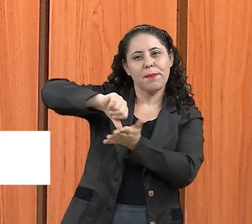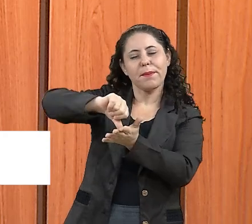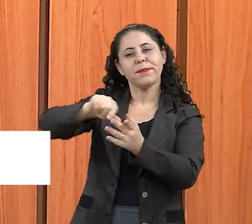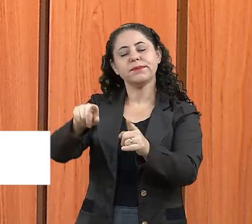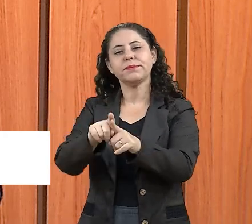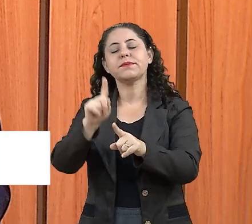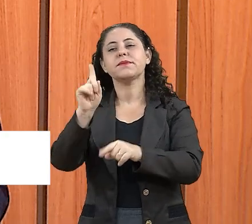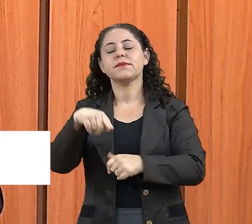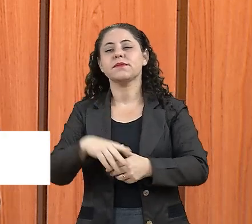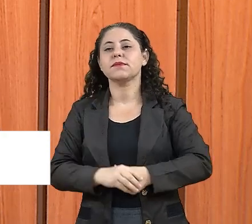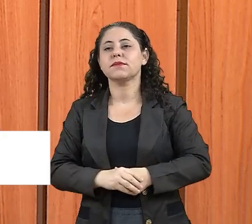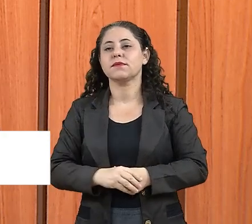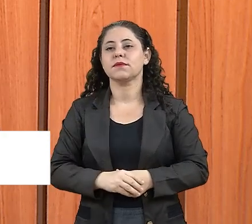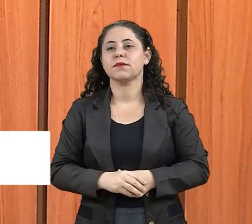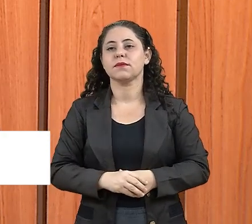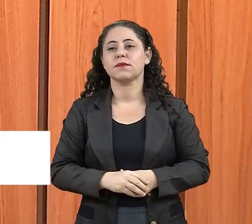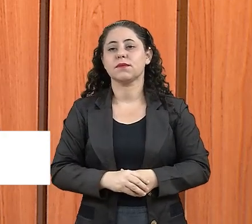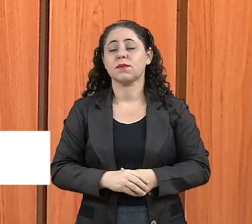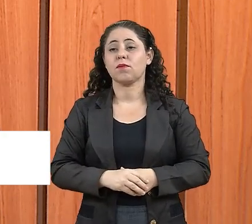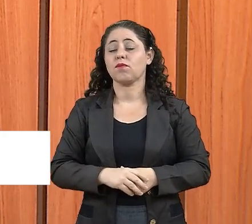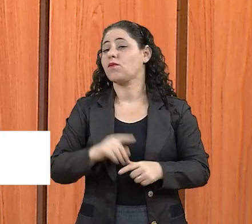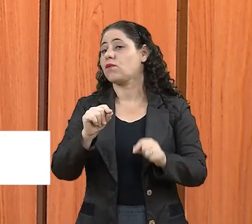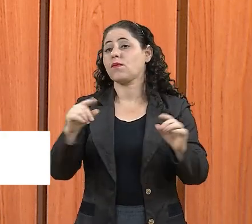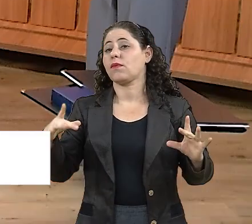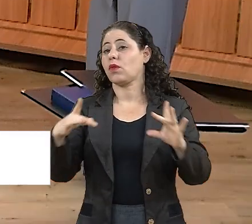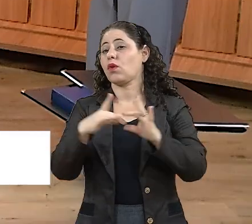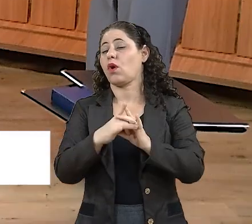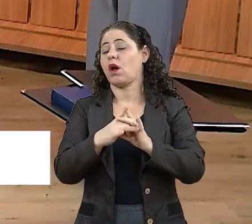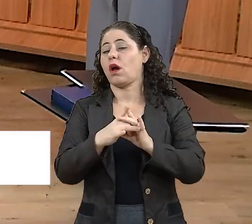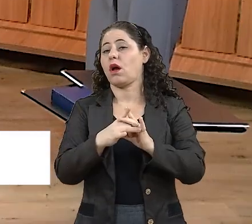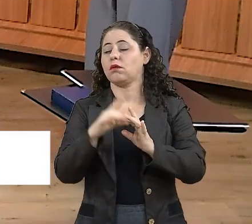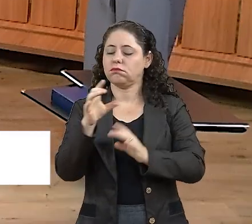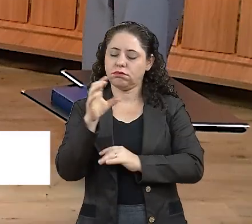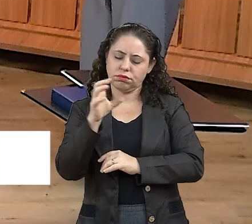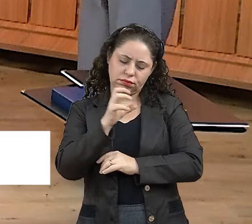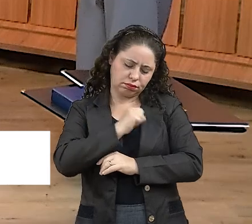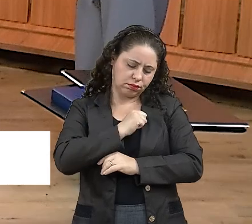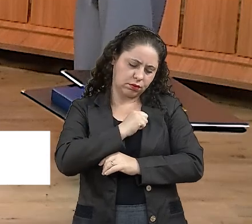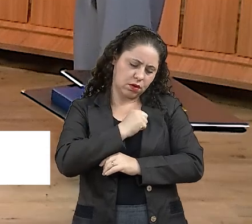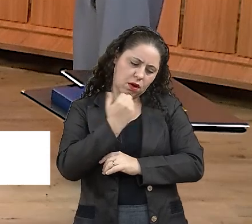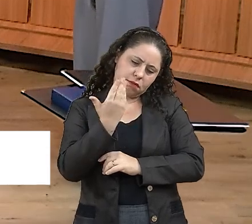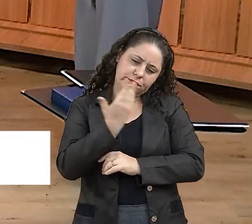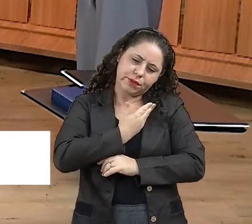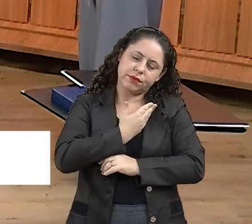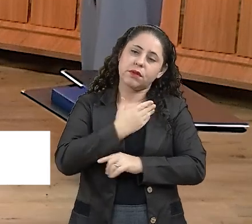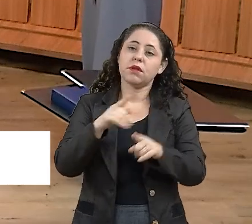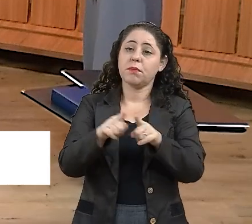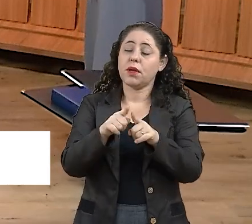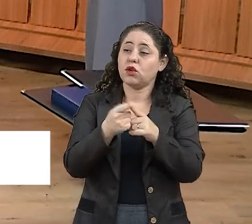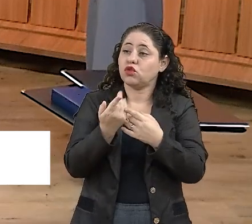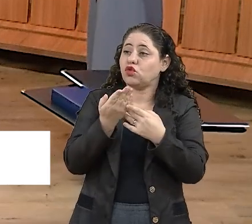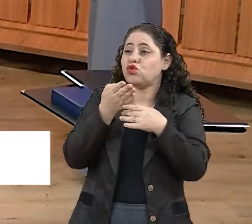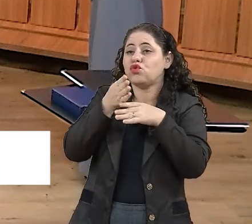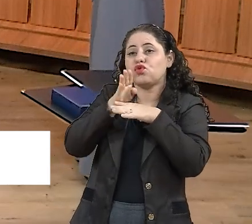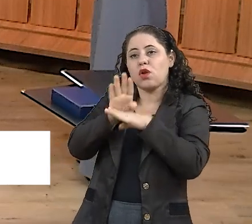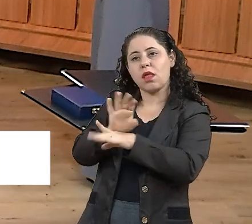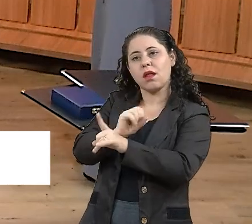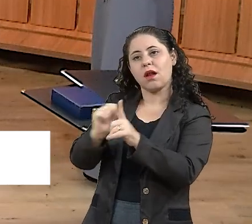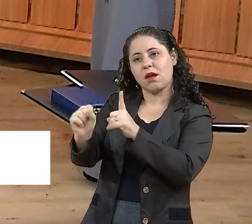Então, associa o lado afetivo com o lado de contribuição com a sociedade.